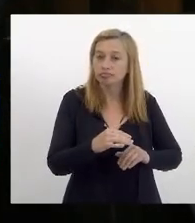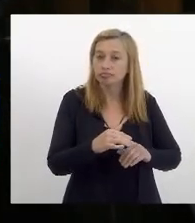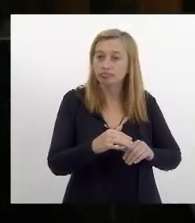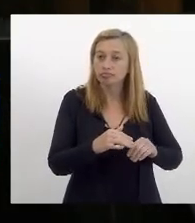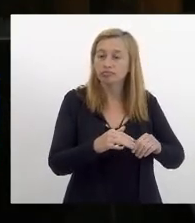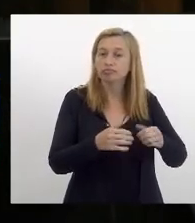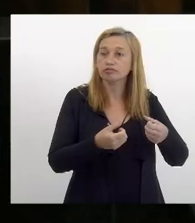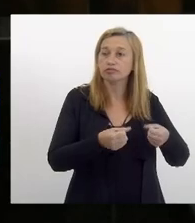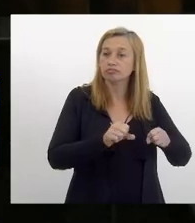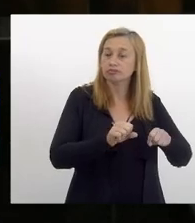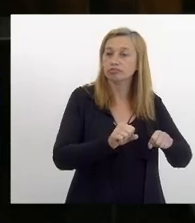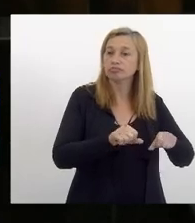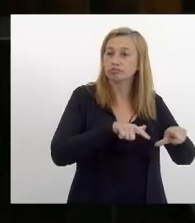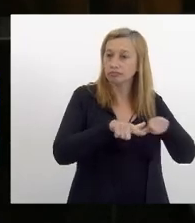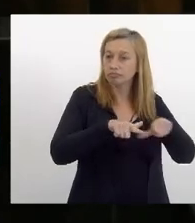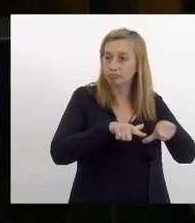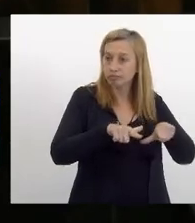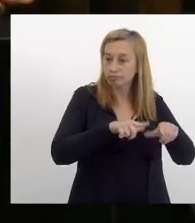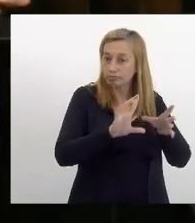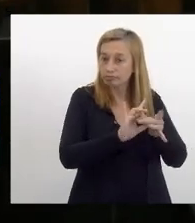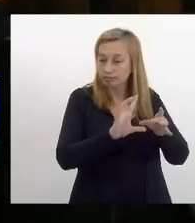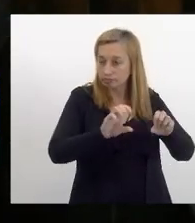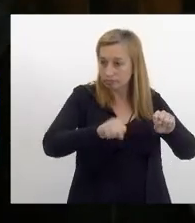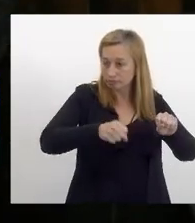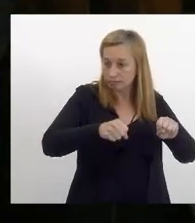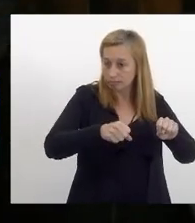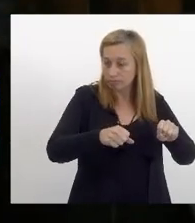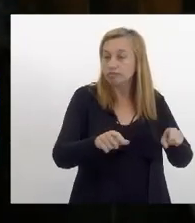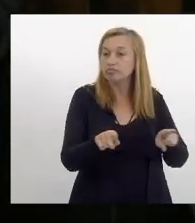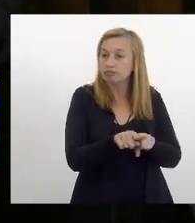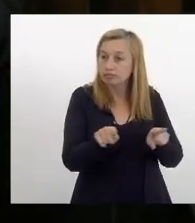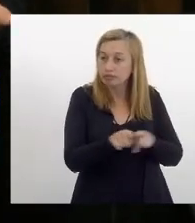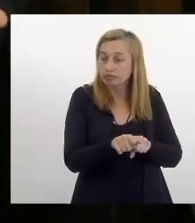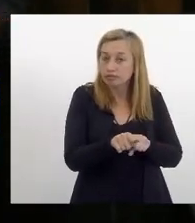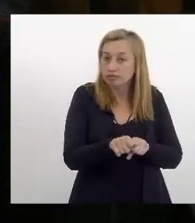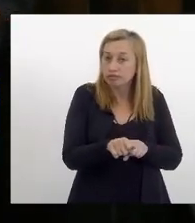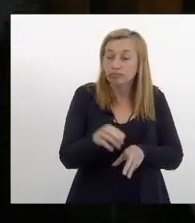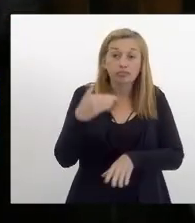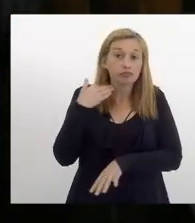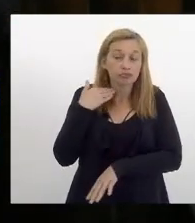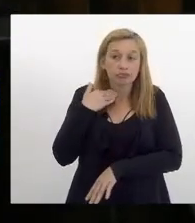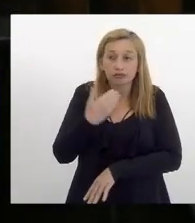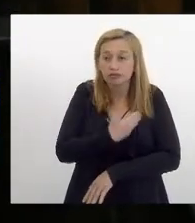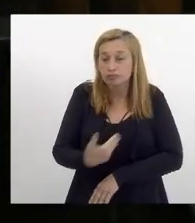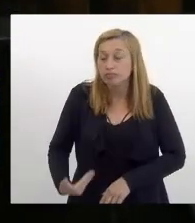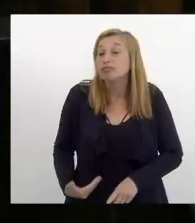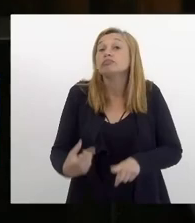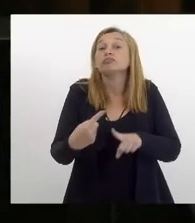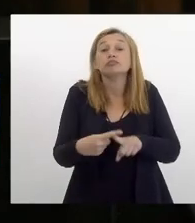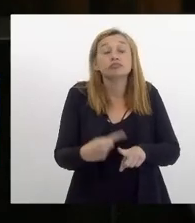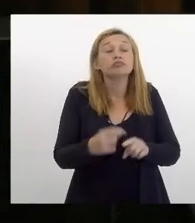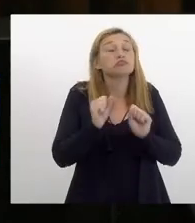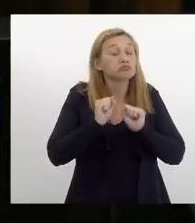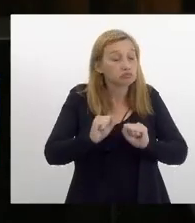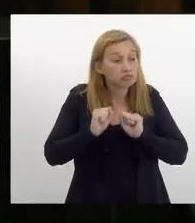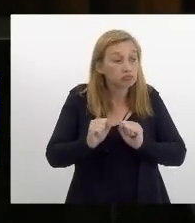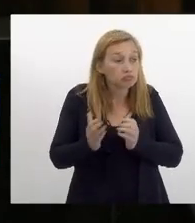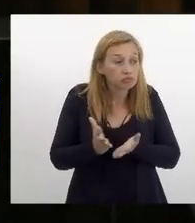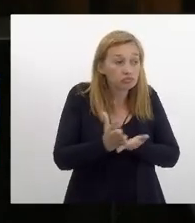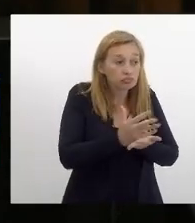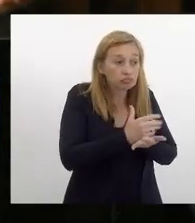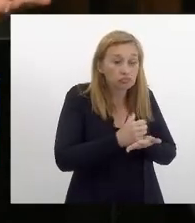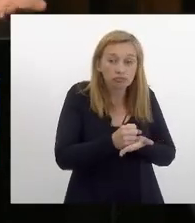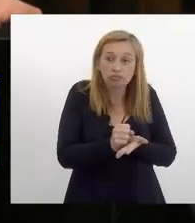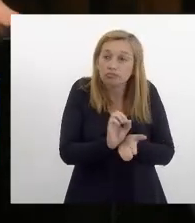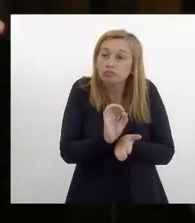motorizados mas também será bom para os cofres públicos porque poderá arrecadar de